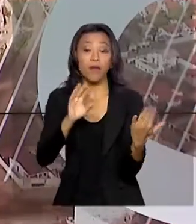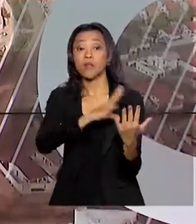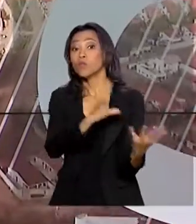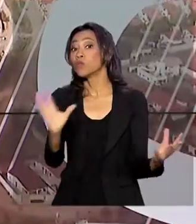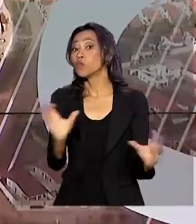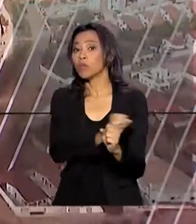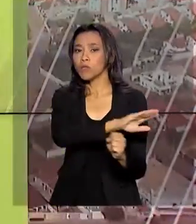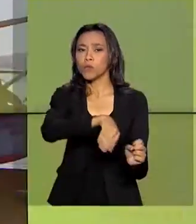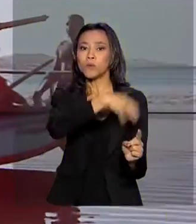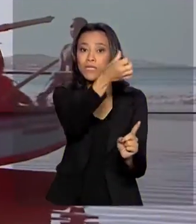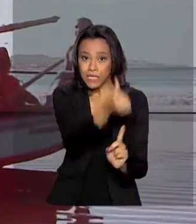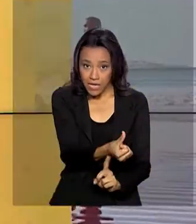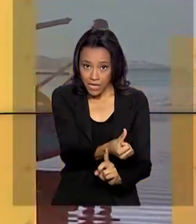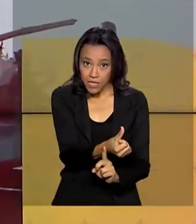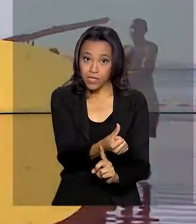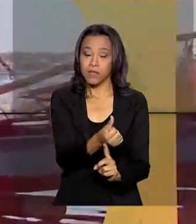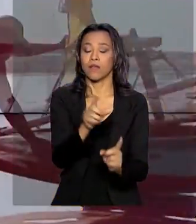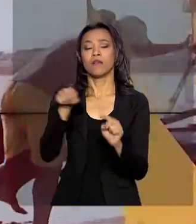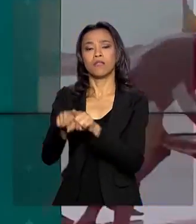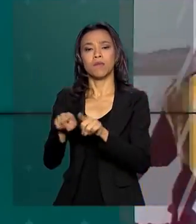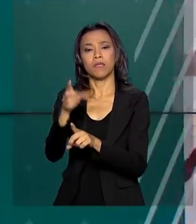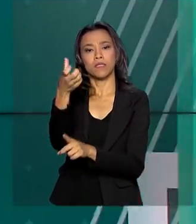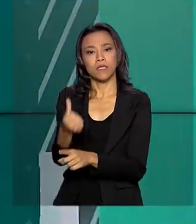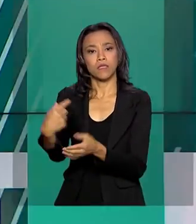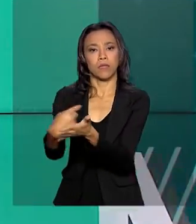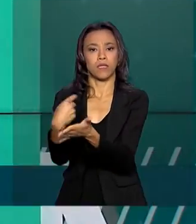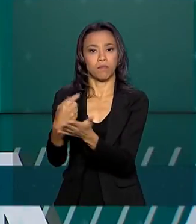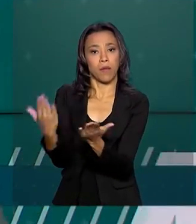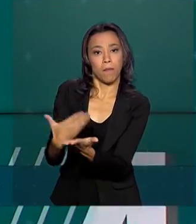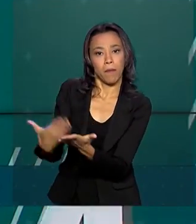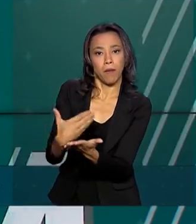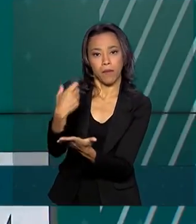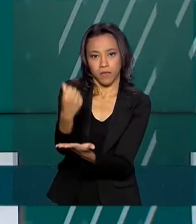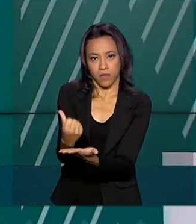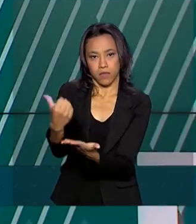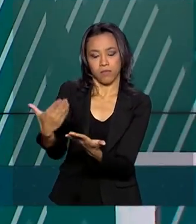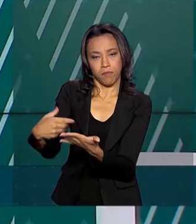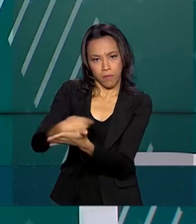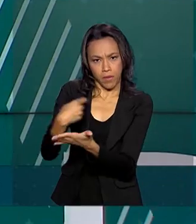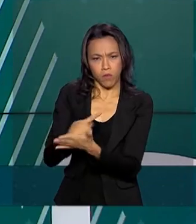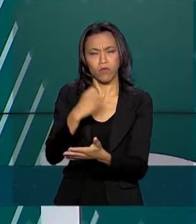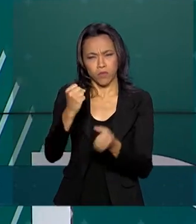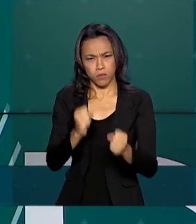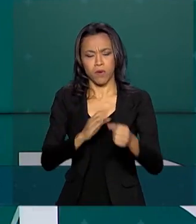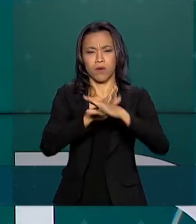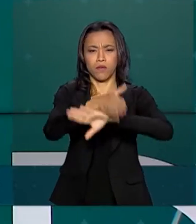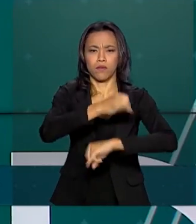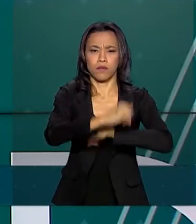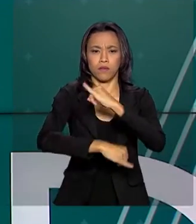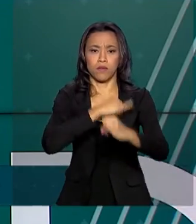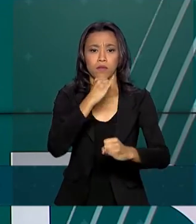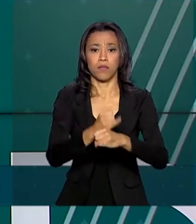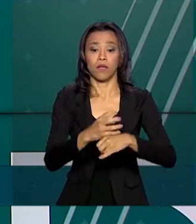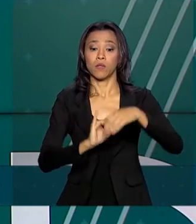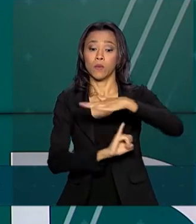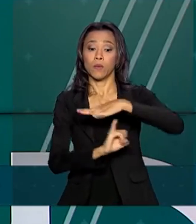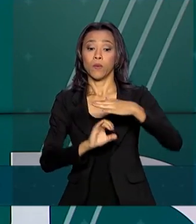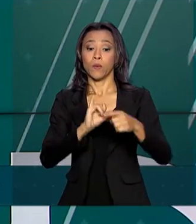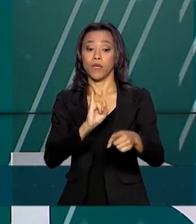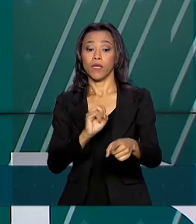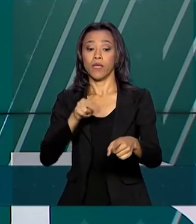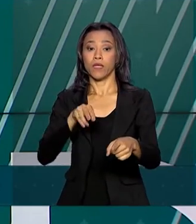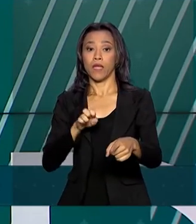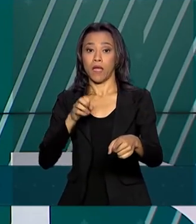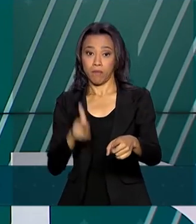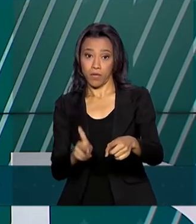cada dia e seis cadernos de questões. Os resultados podem ser acessados no portal do Inep, na página do Enem